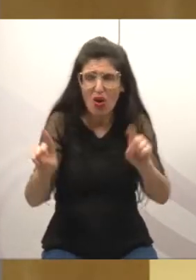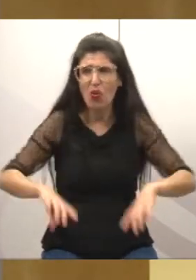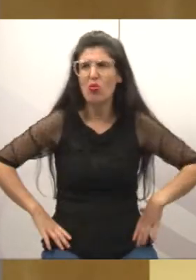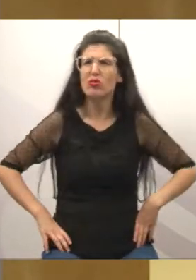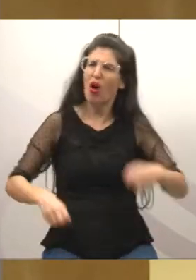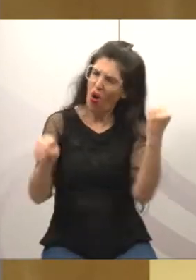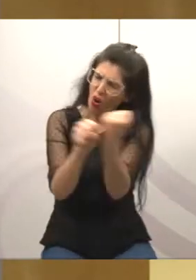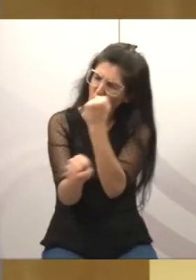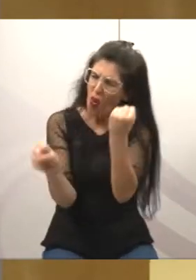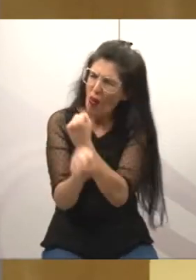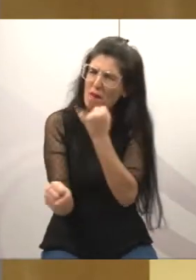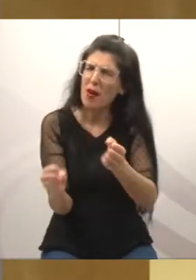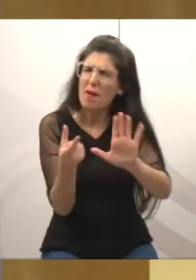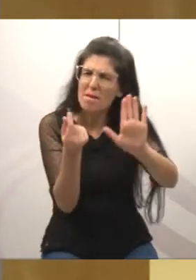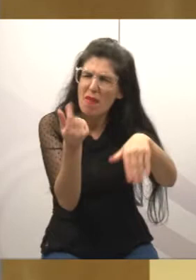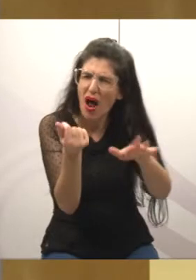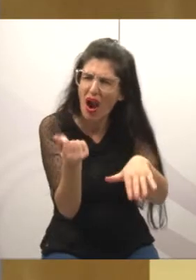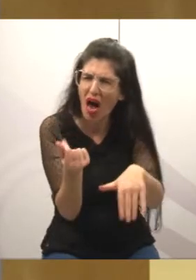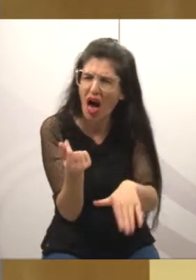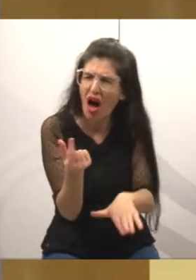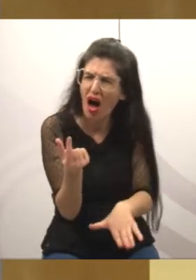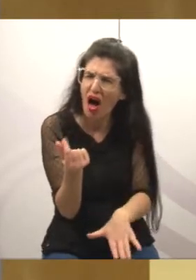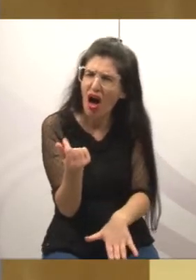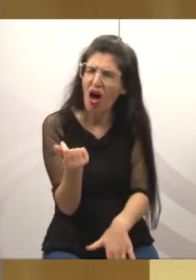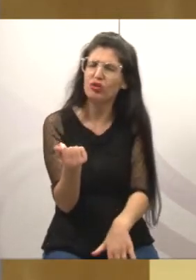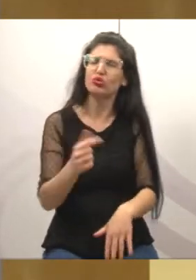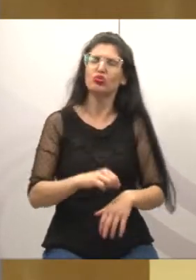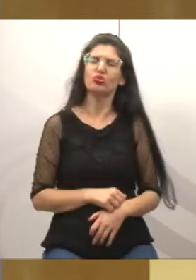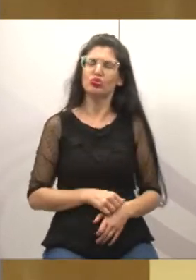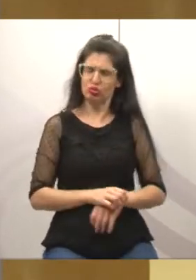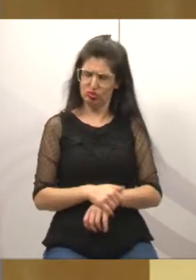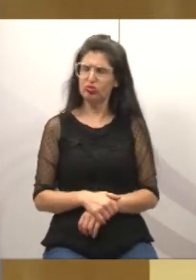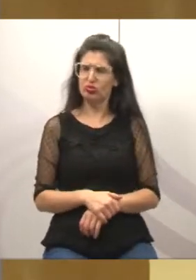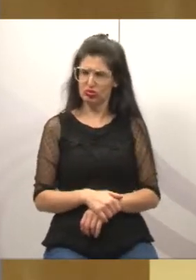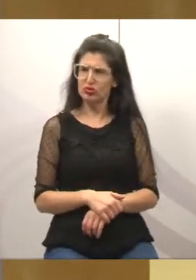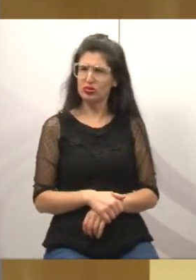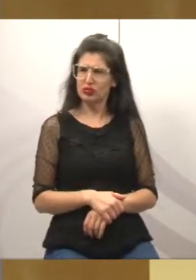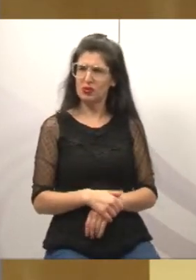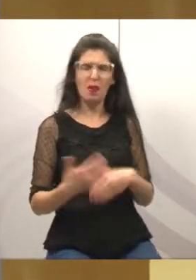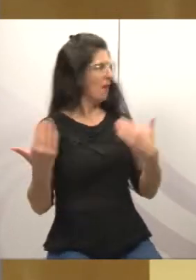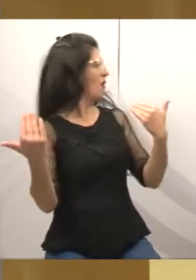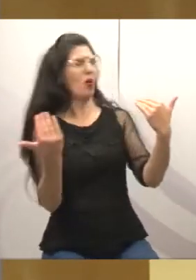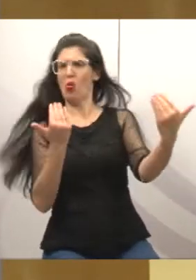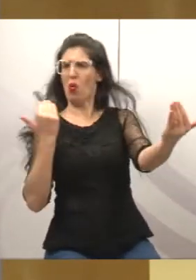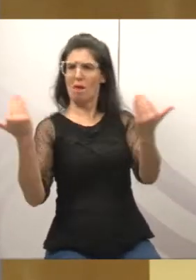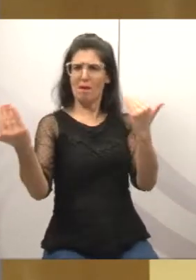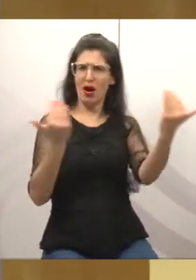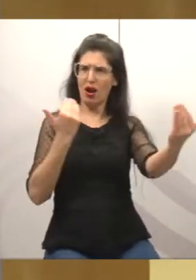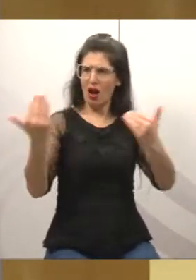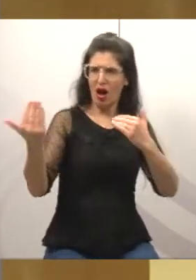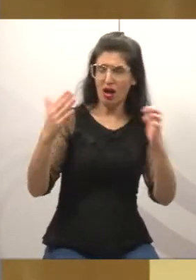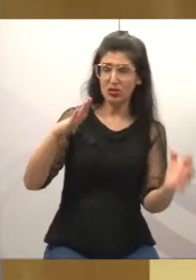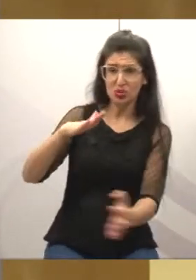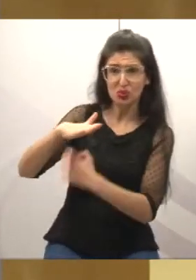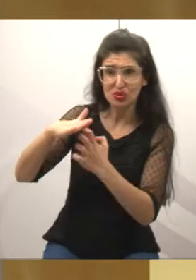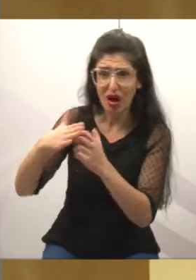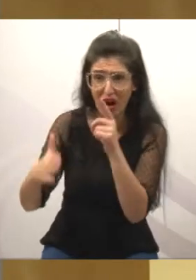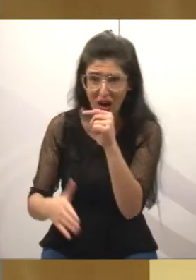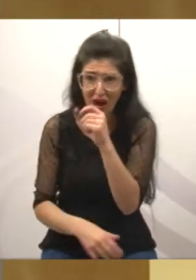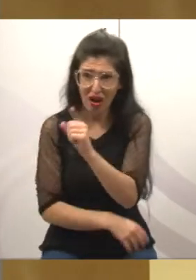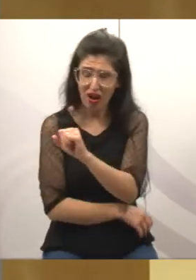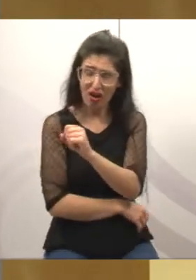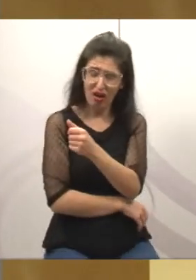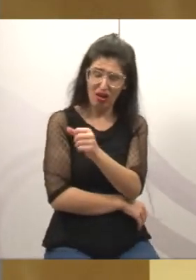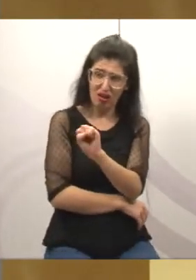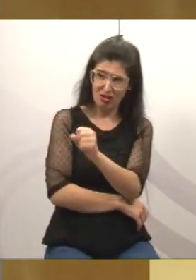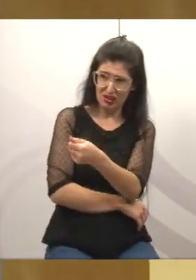É uma obra com custo bastante baixo se comparar ao que o SAI, por exemplo, gastou na compra